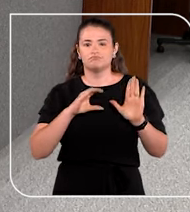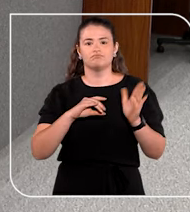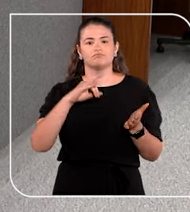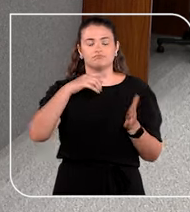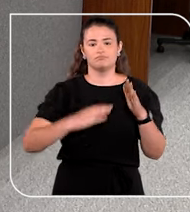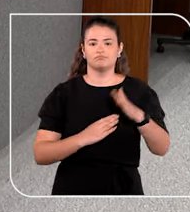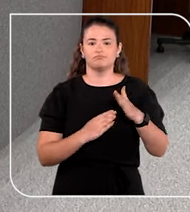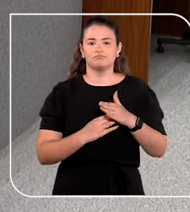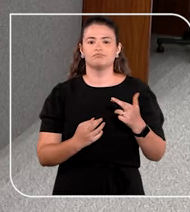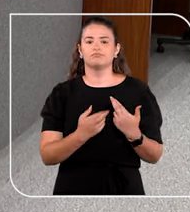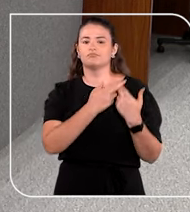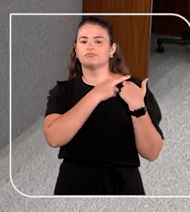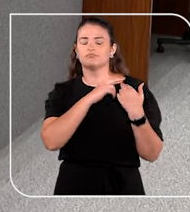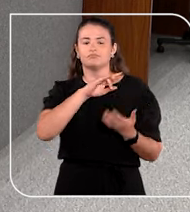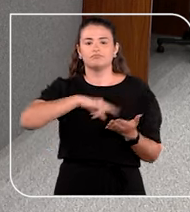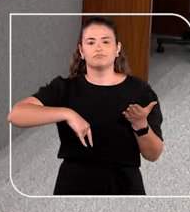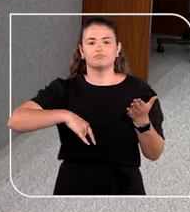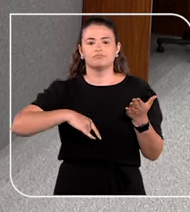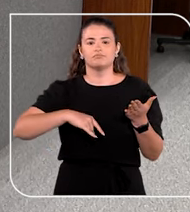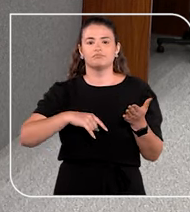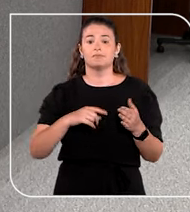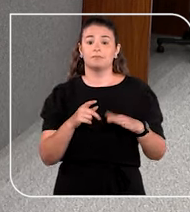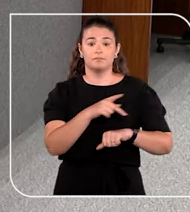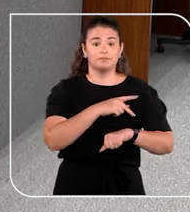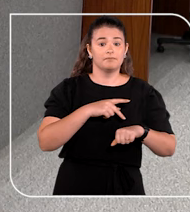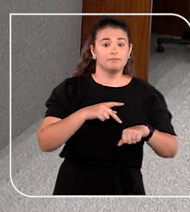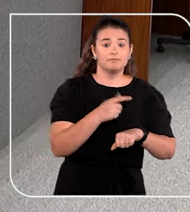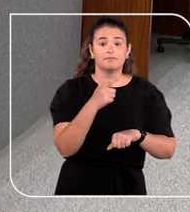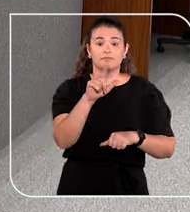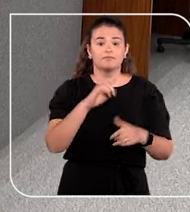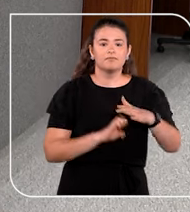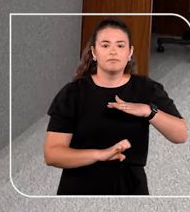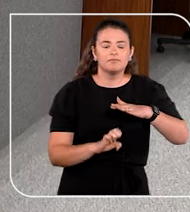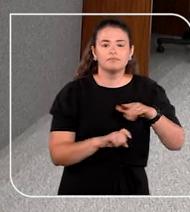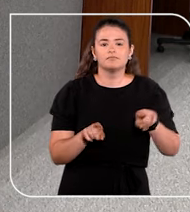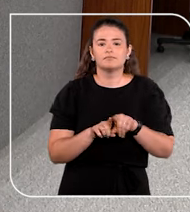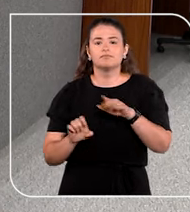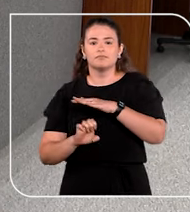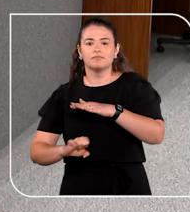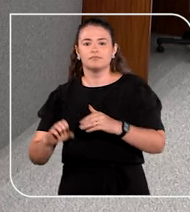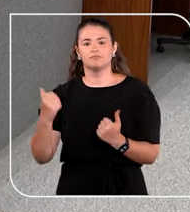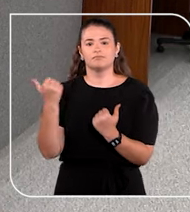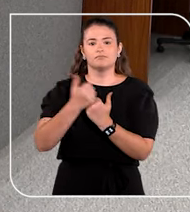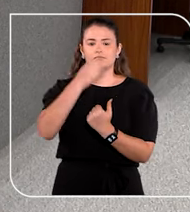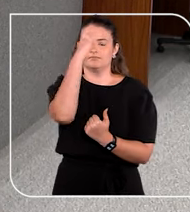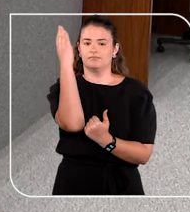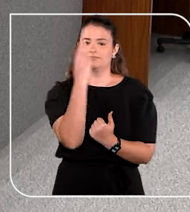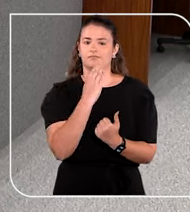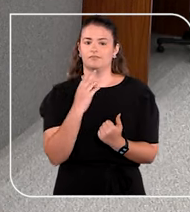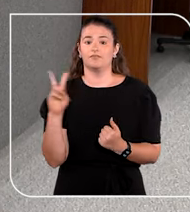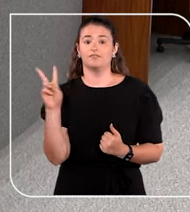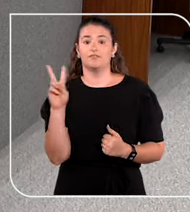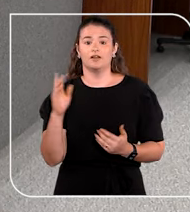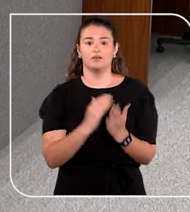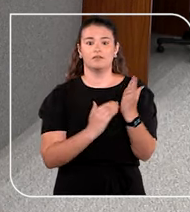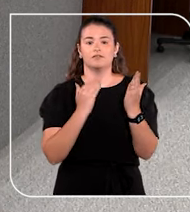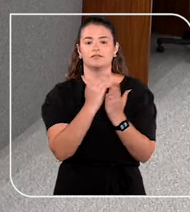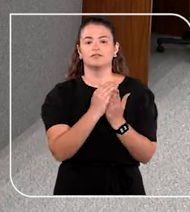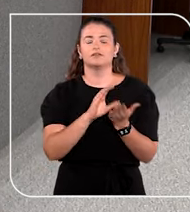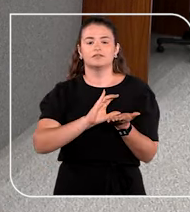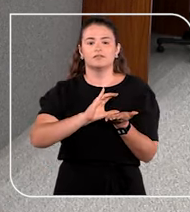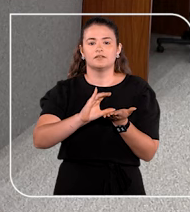de responsabilidade contratual entre multinacional e representante brasileira. O valor máximo para a indenização